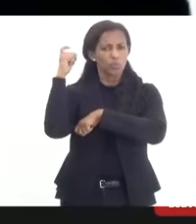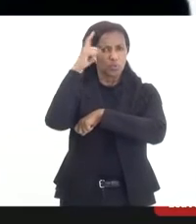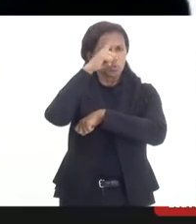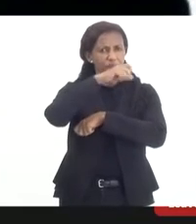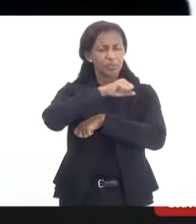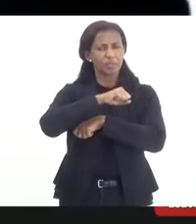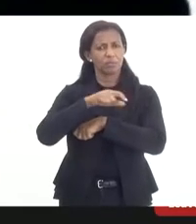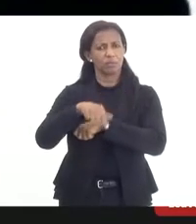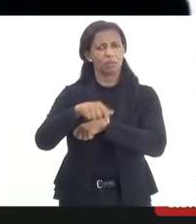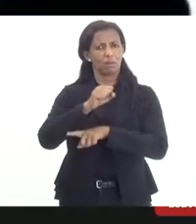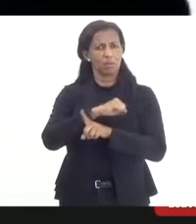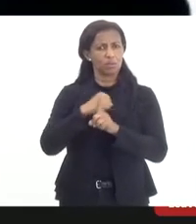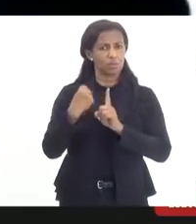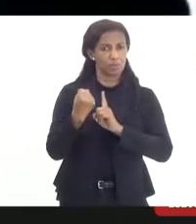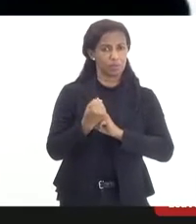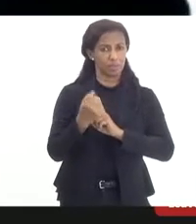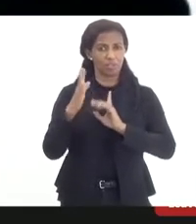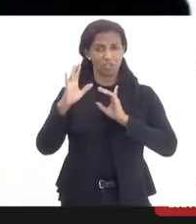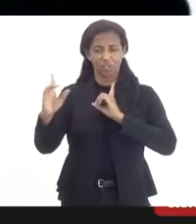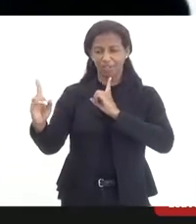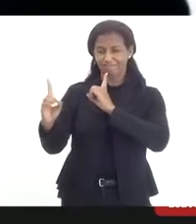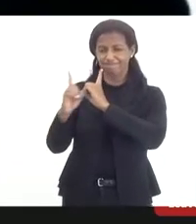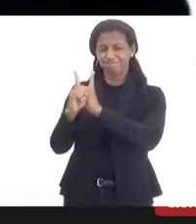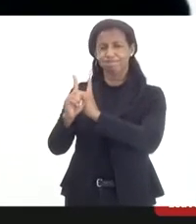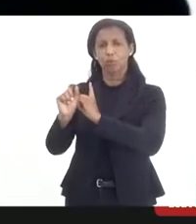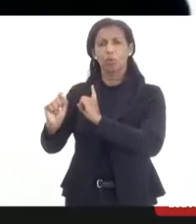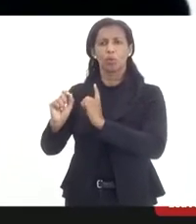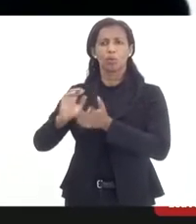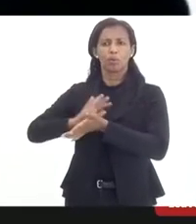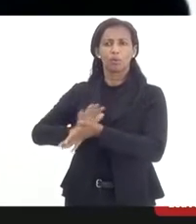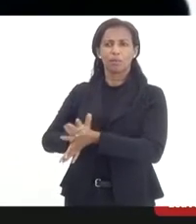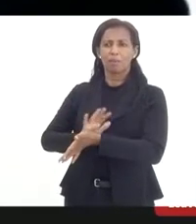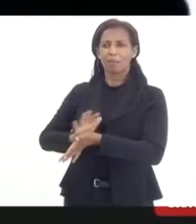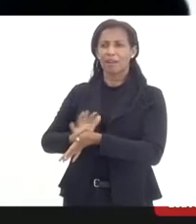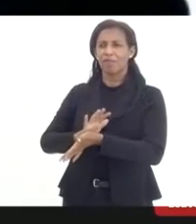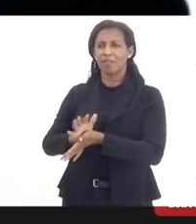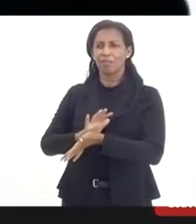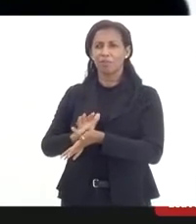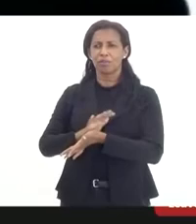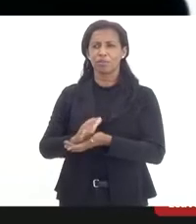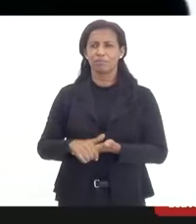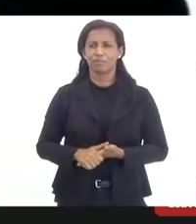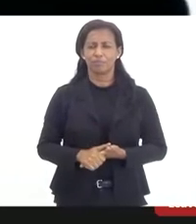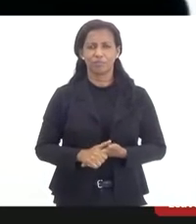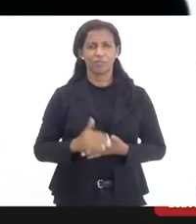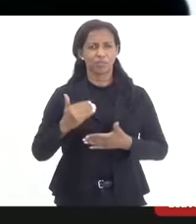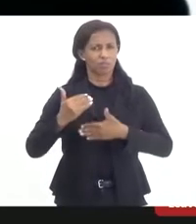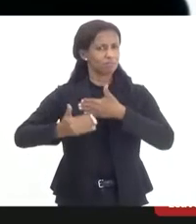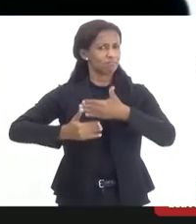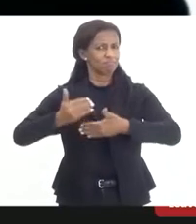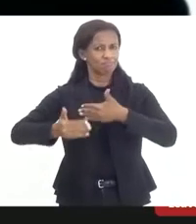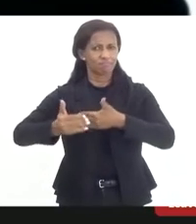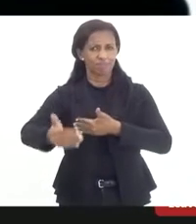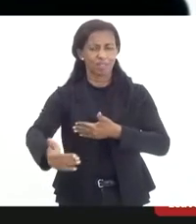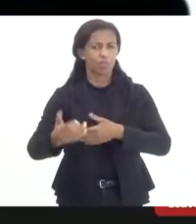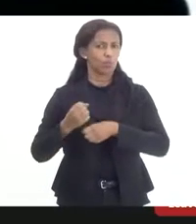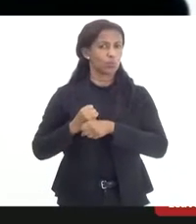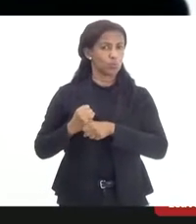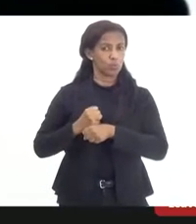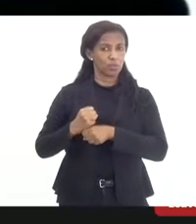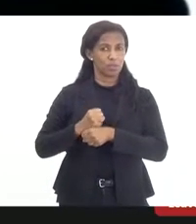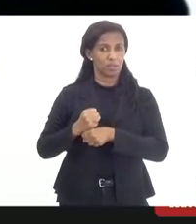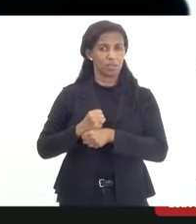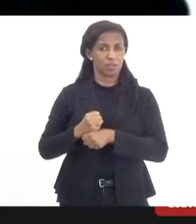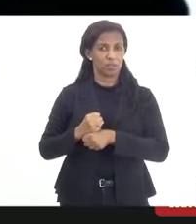E de cara, elas já se esbarram com preconceito. O Brasil já tem avançado bastante nos últimos anos em